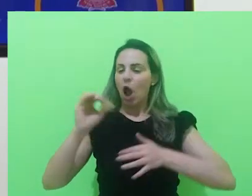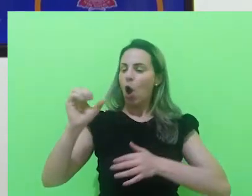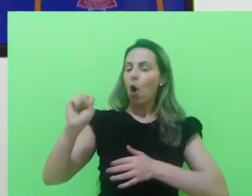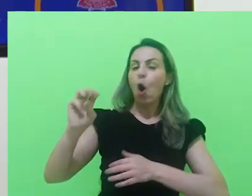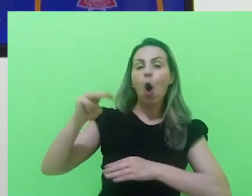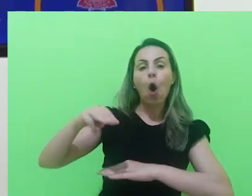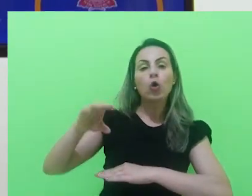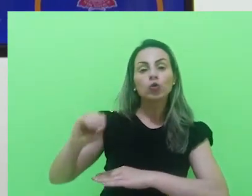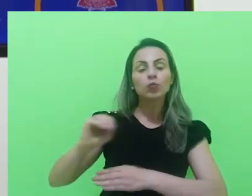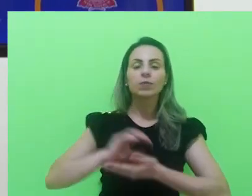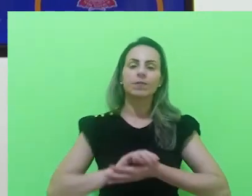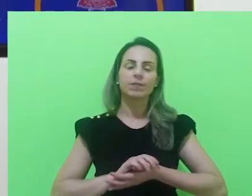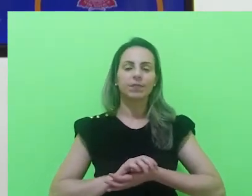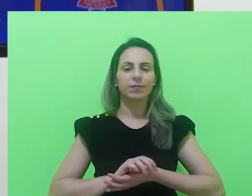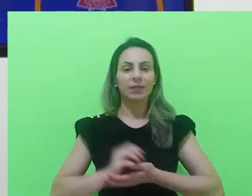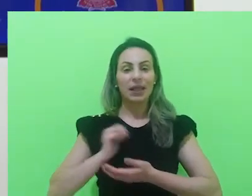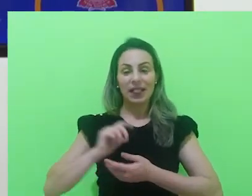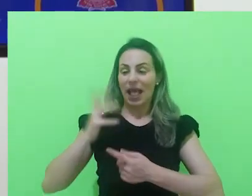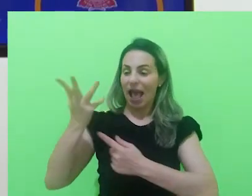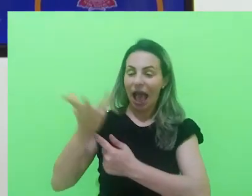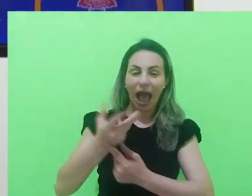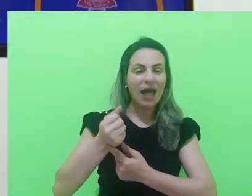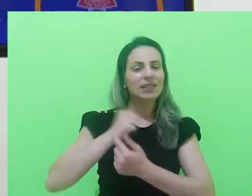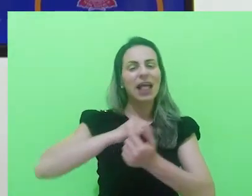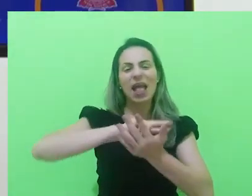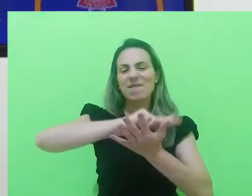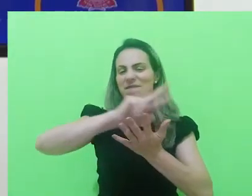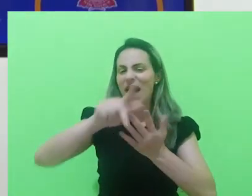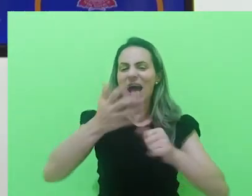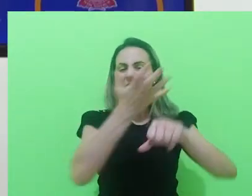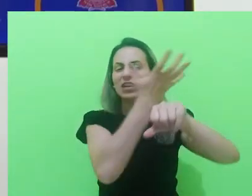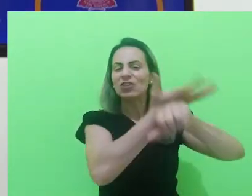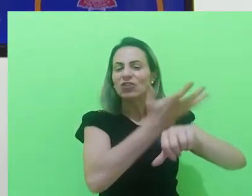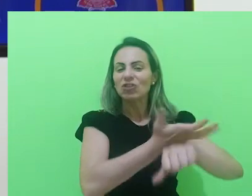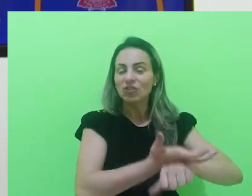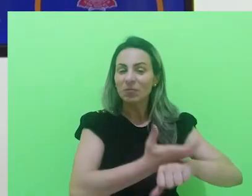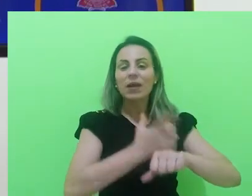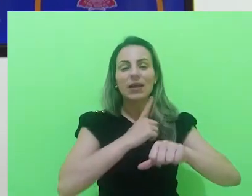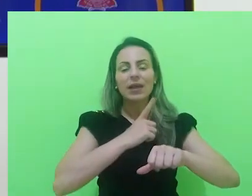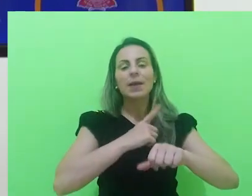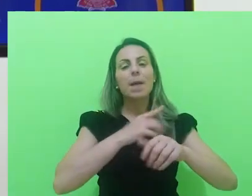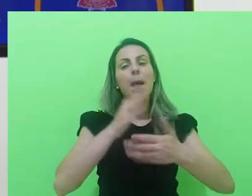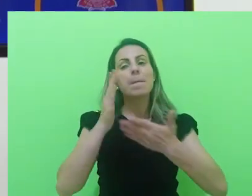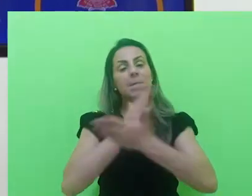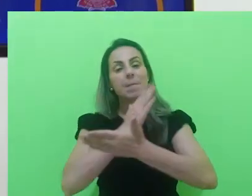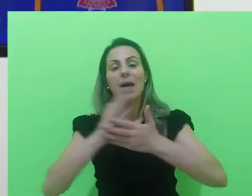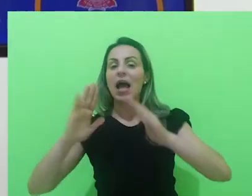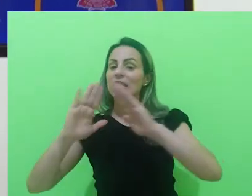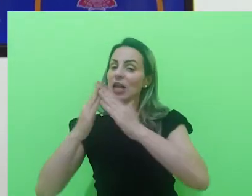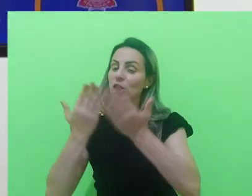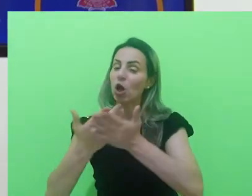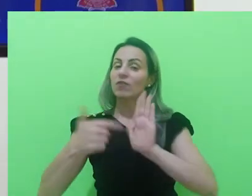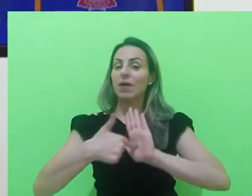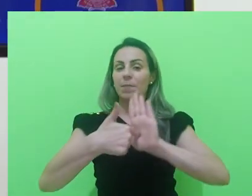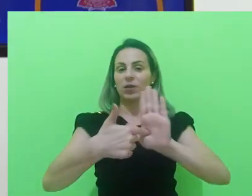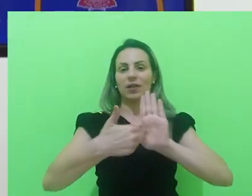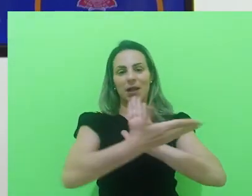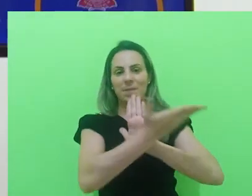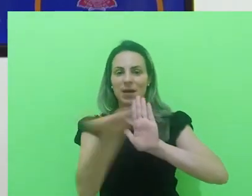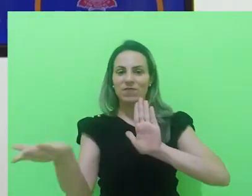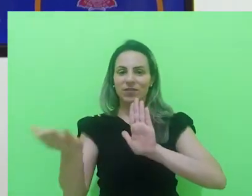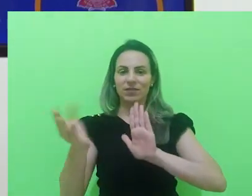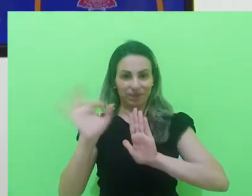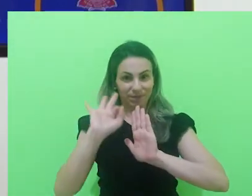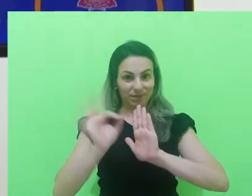ter Artes, vai ter várias outras disciplinas que dependem de cada instituição que vai apresentar para vocês. Certo?